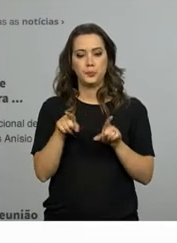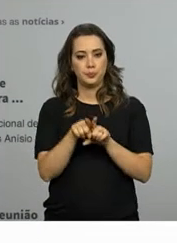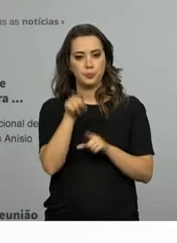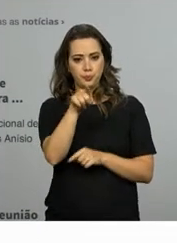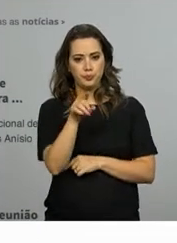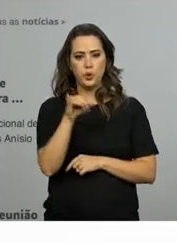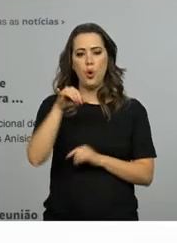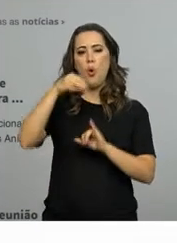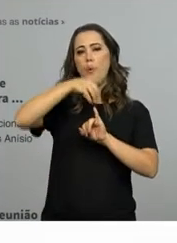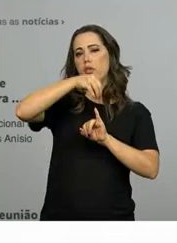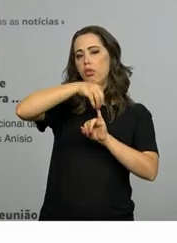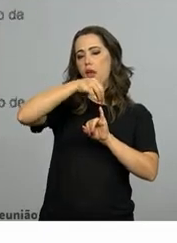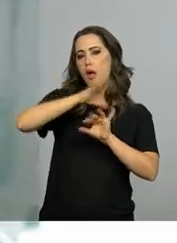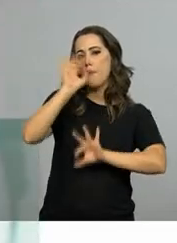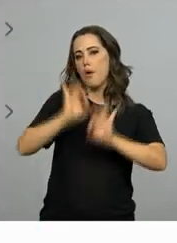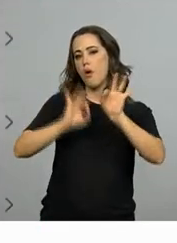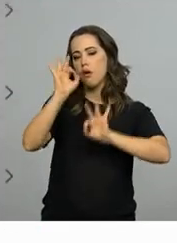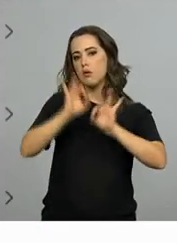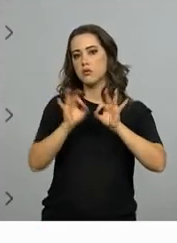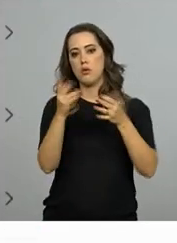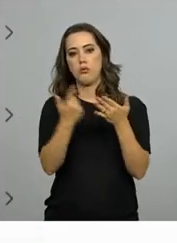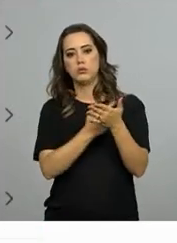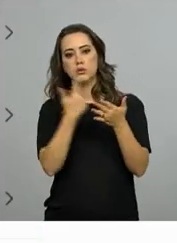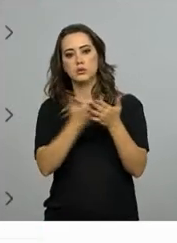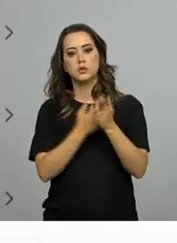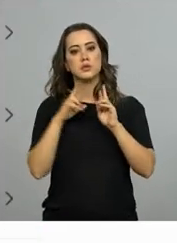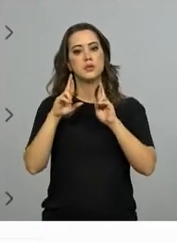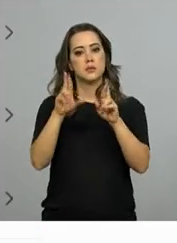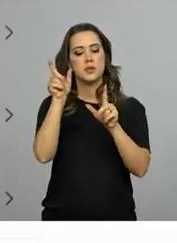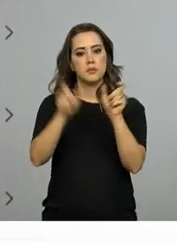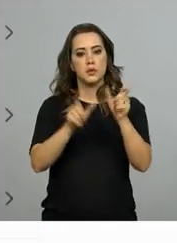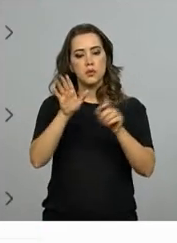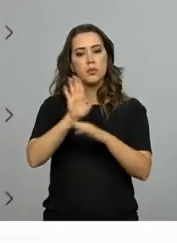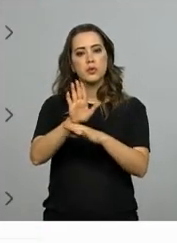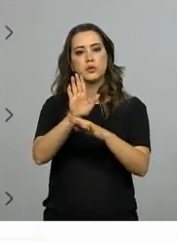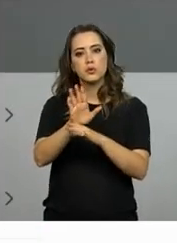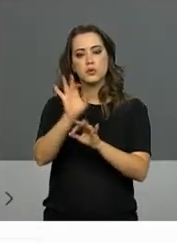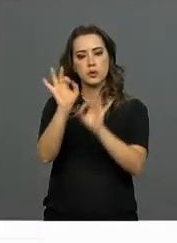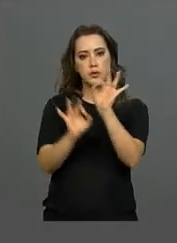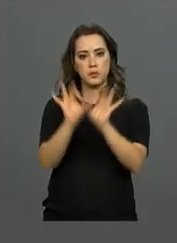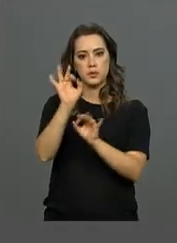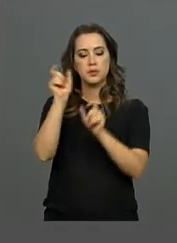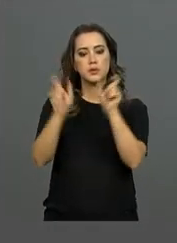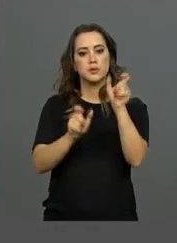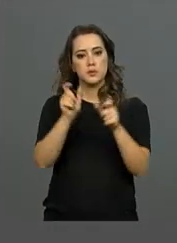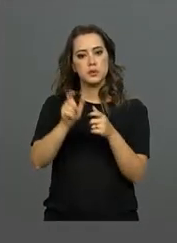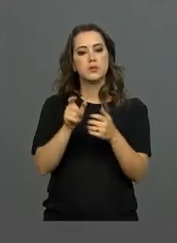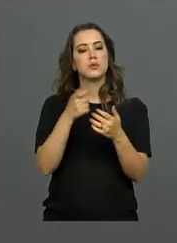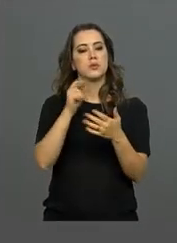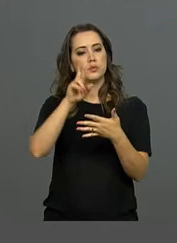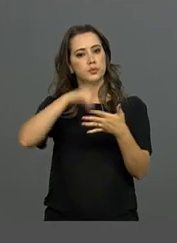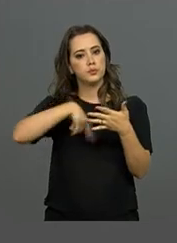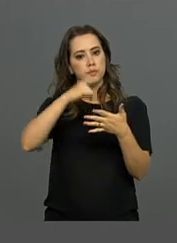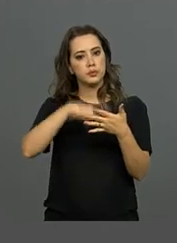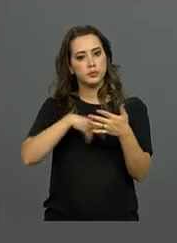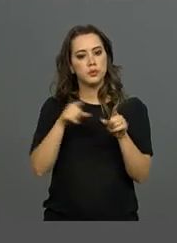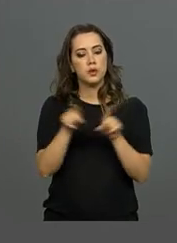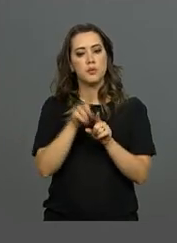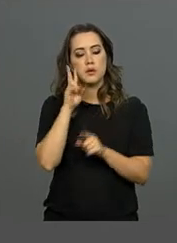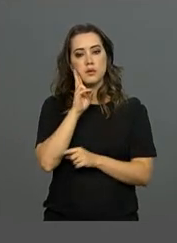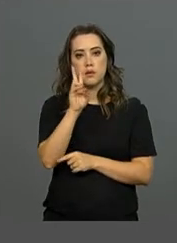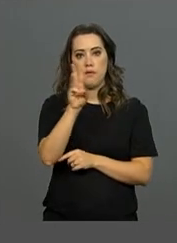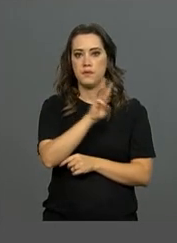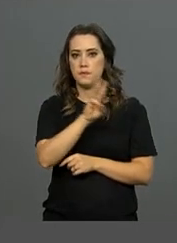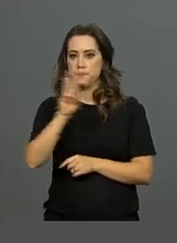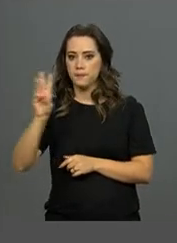cartilha que explica o que se espera do candidato e pode ajudar na preparação dos participantes para a redação. O arquivo pode ser consultado